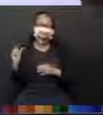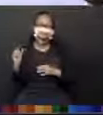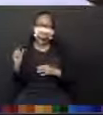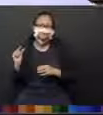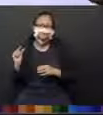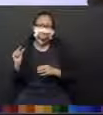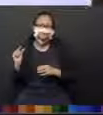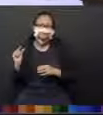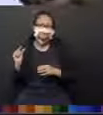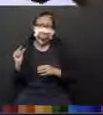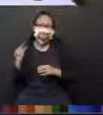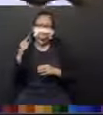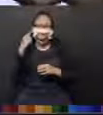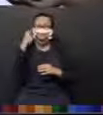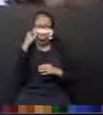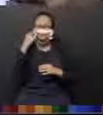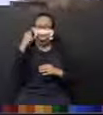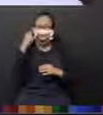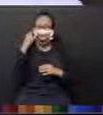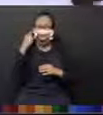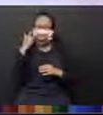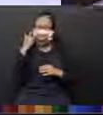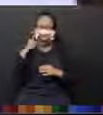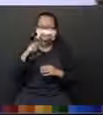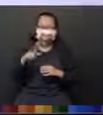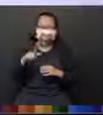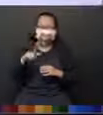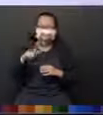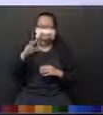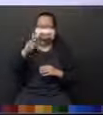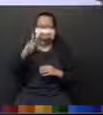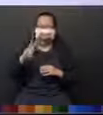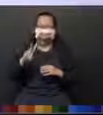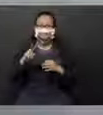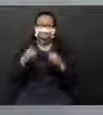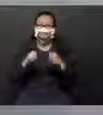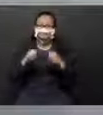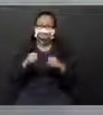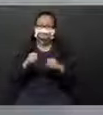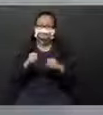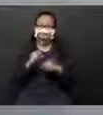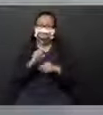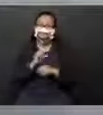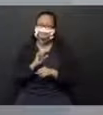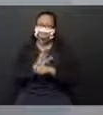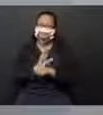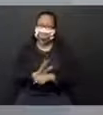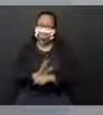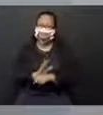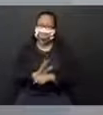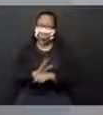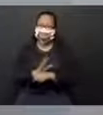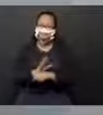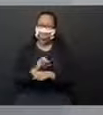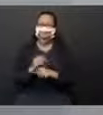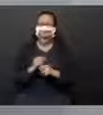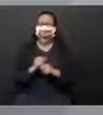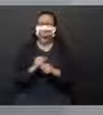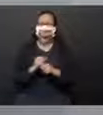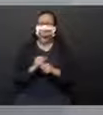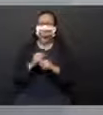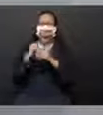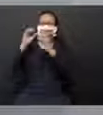que os nossos olhos não conseguem ver. E a gente precisa da ajuda dele. E o telescópio.